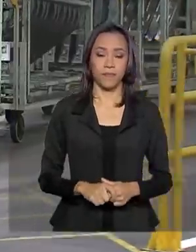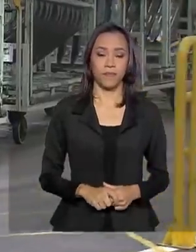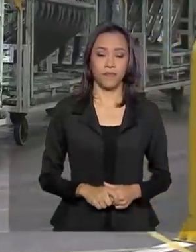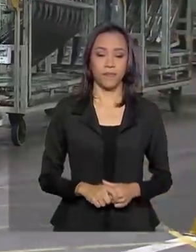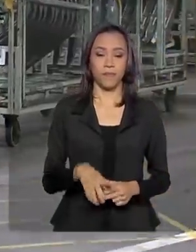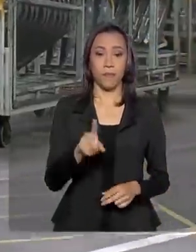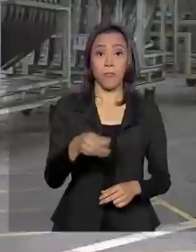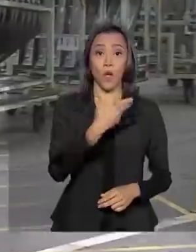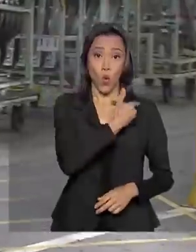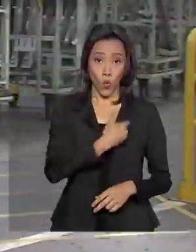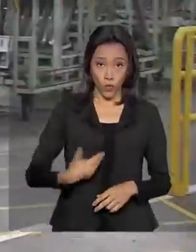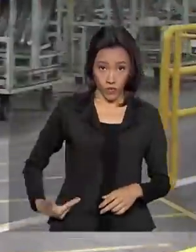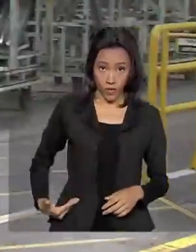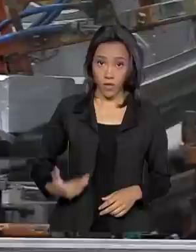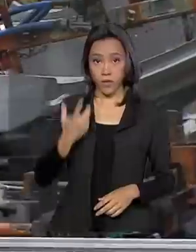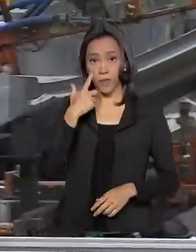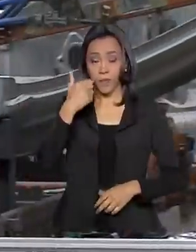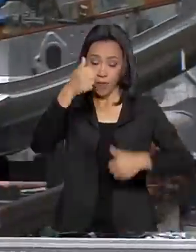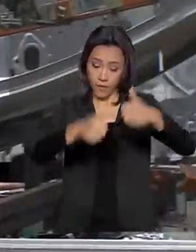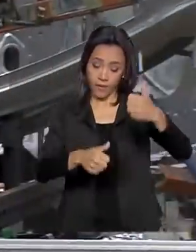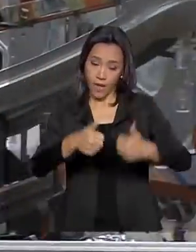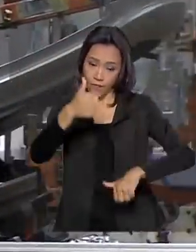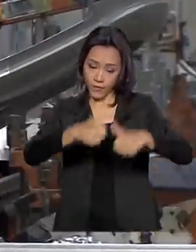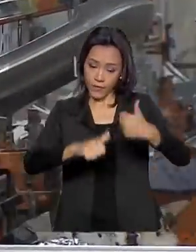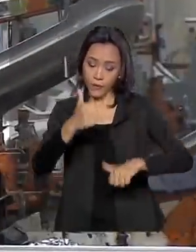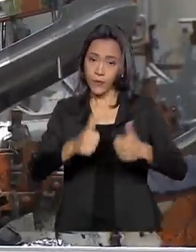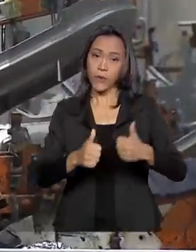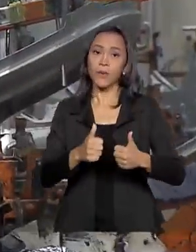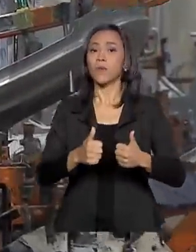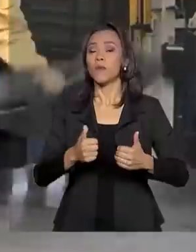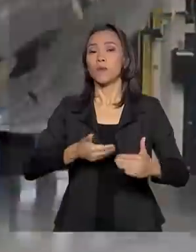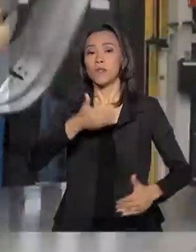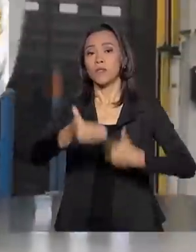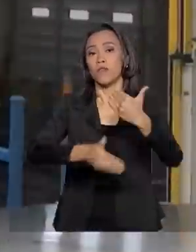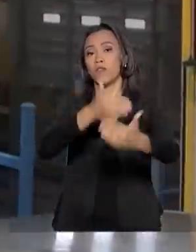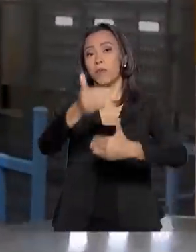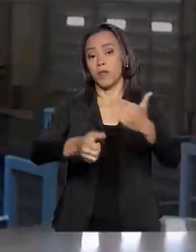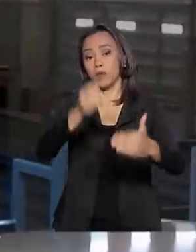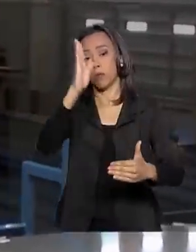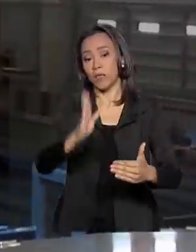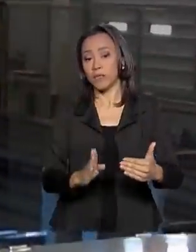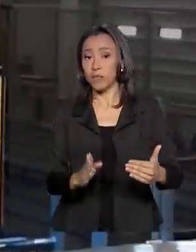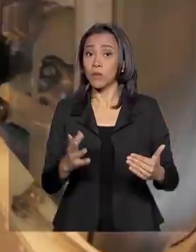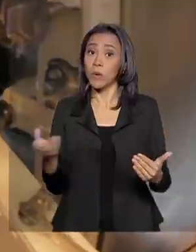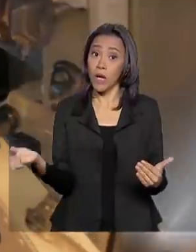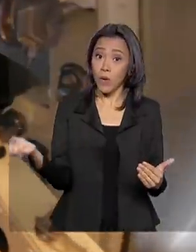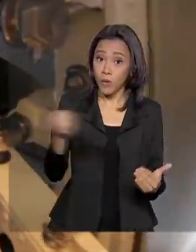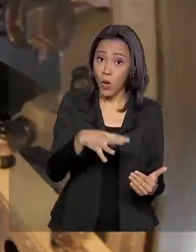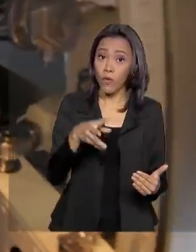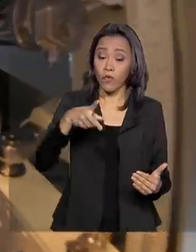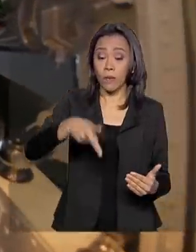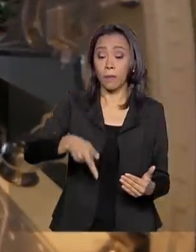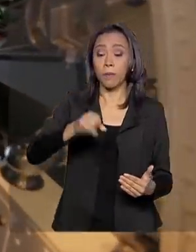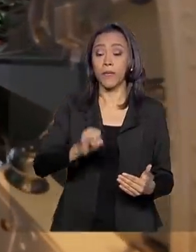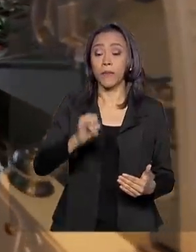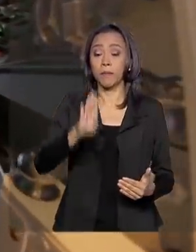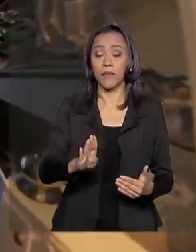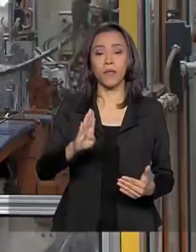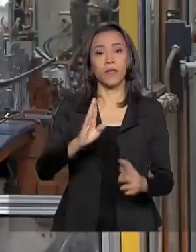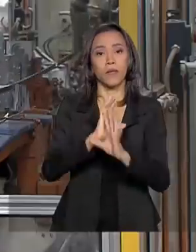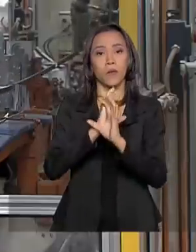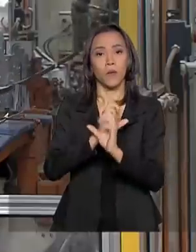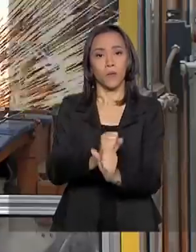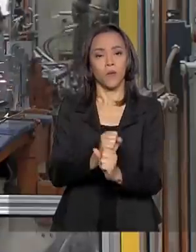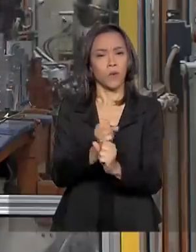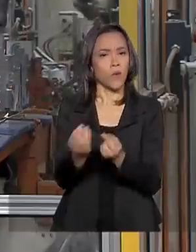O governo revisou para baixo a previsão de crescimento do país para este ano. A nova projeção do PIB, que é a soma de todos os bens e